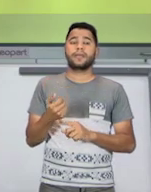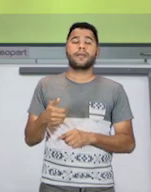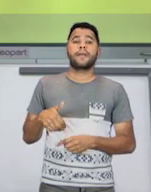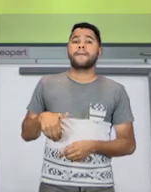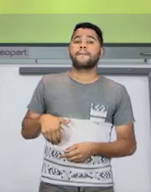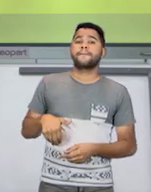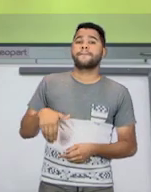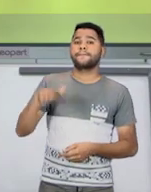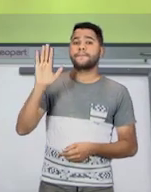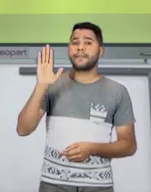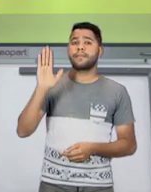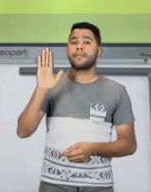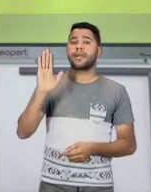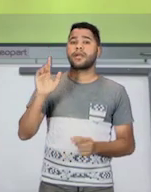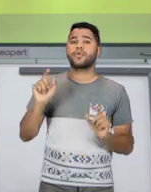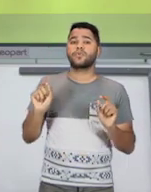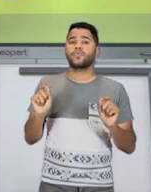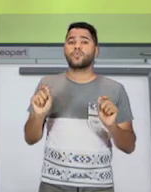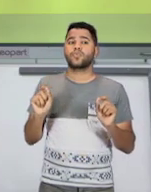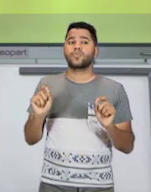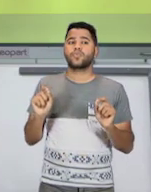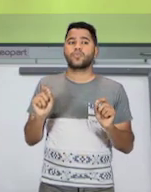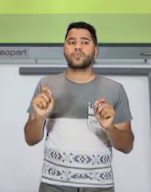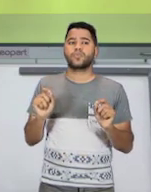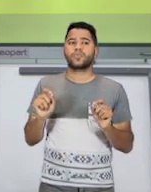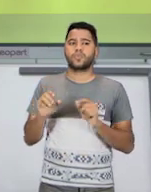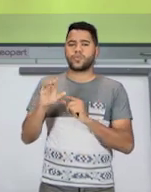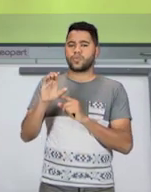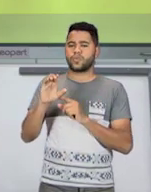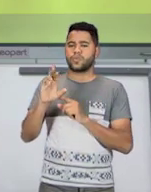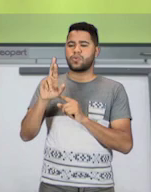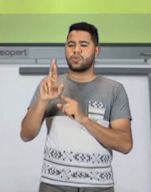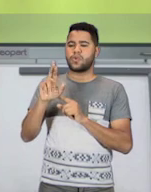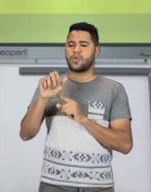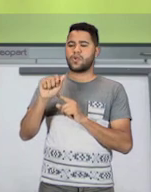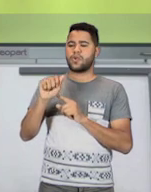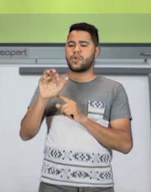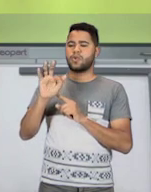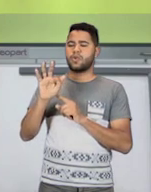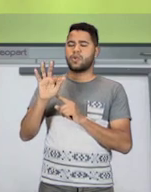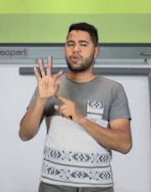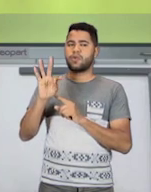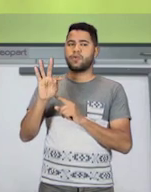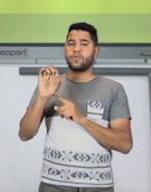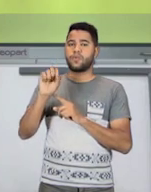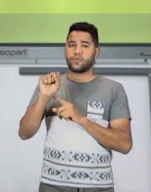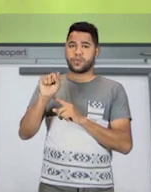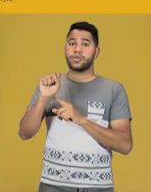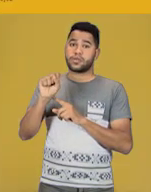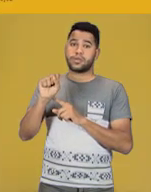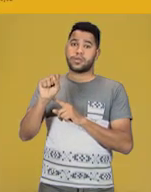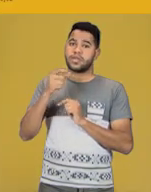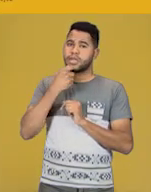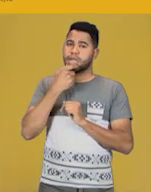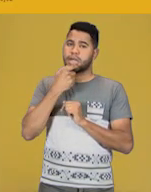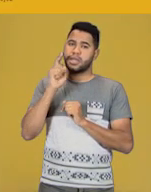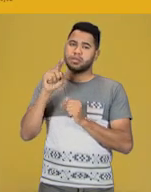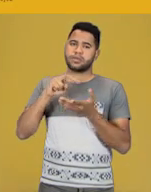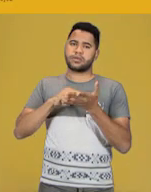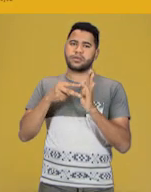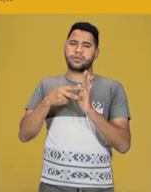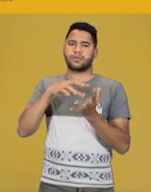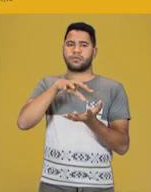são os crafts, em inglês, né? É chamado artesanato, ok?